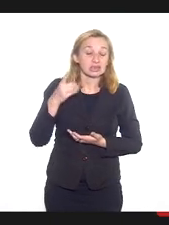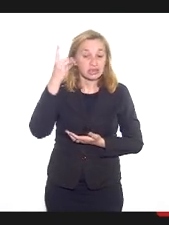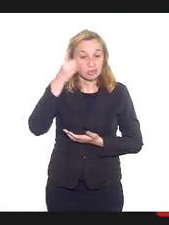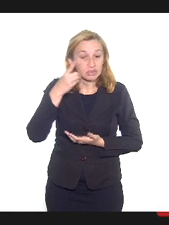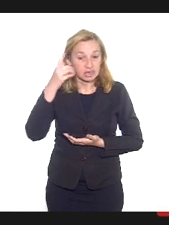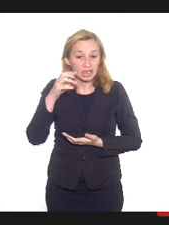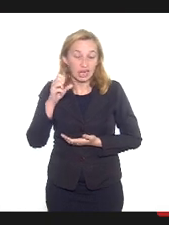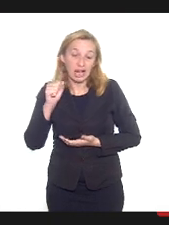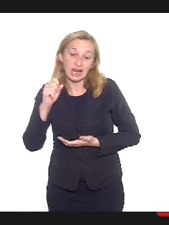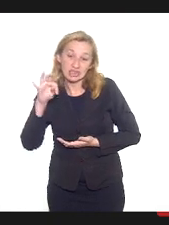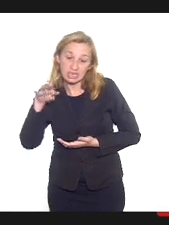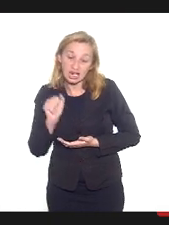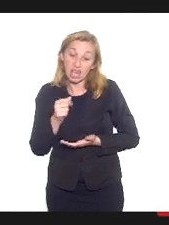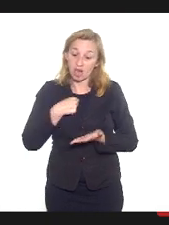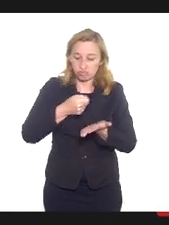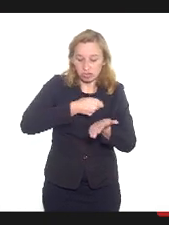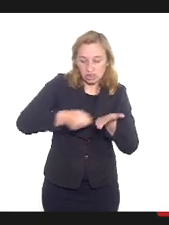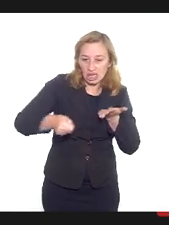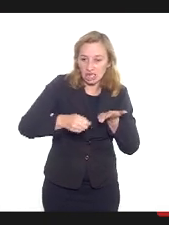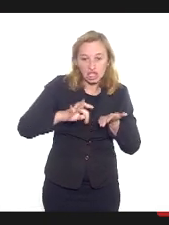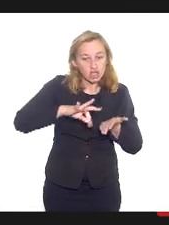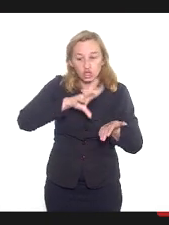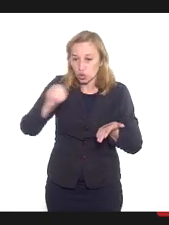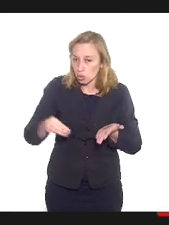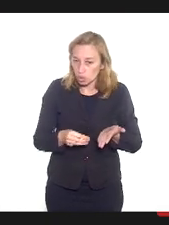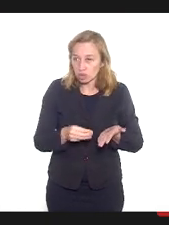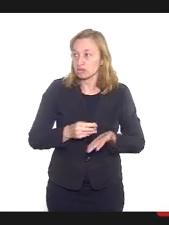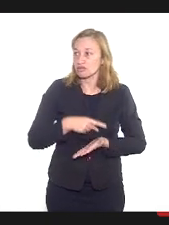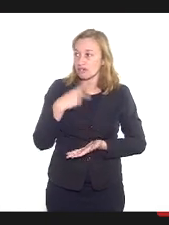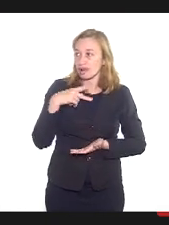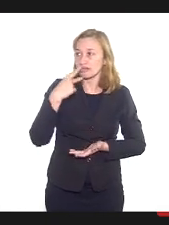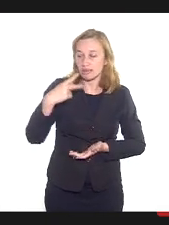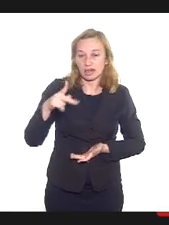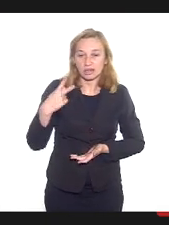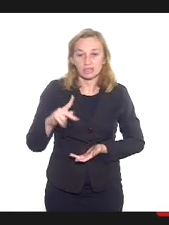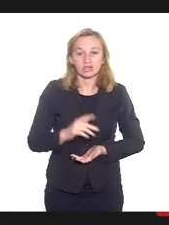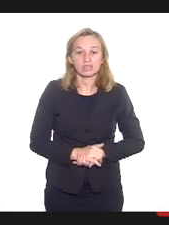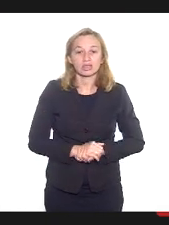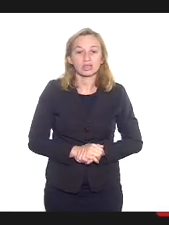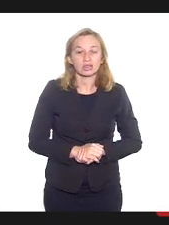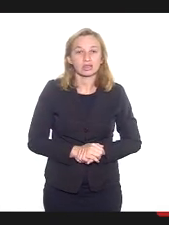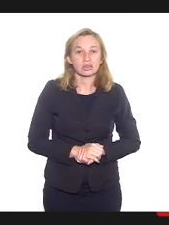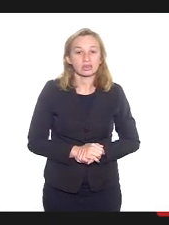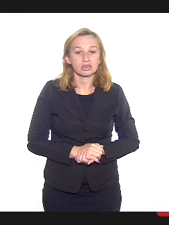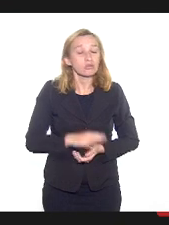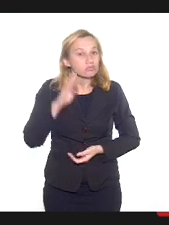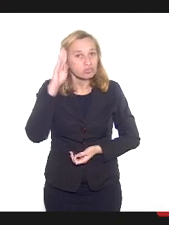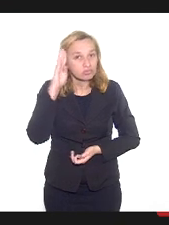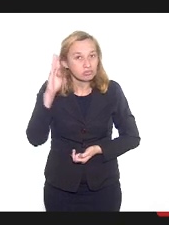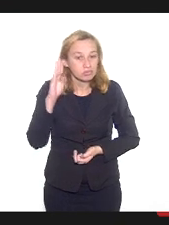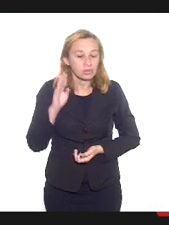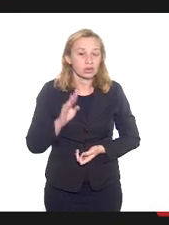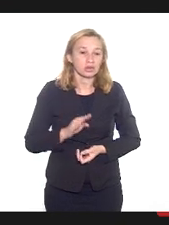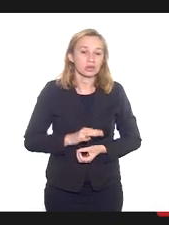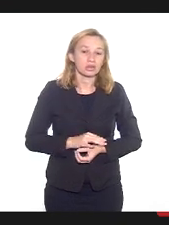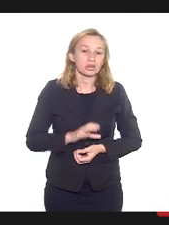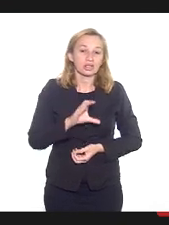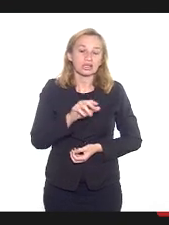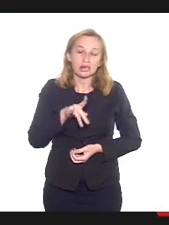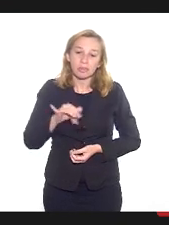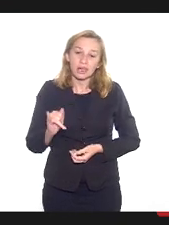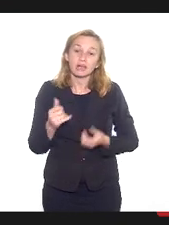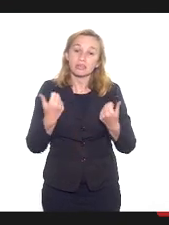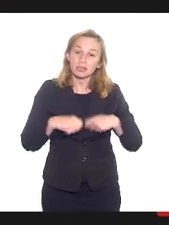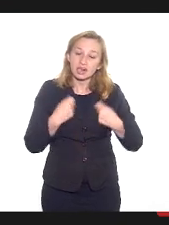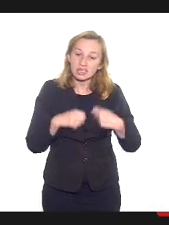eu assinaria embaixo de toda a fala do deputado Átila Nunes, dizer o seguinte, que, principalmente, essa CPI tem